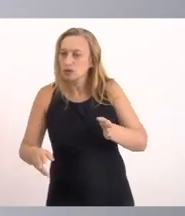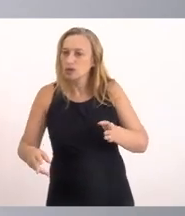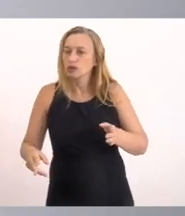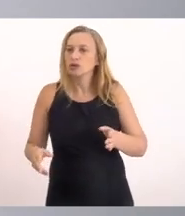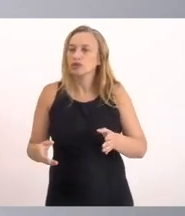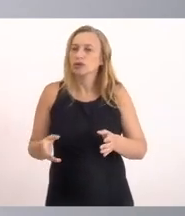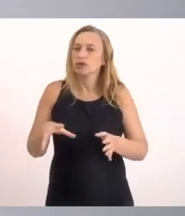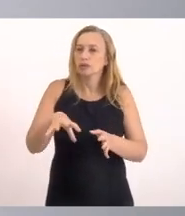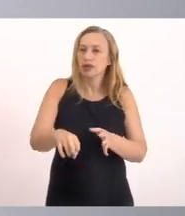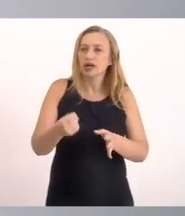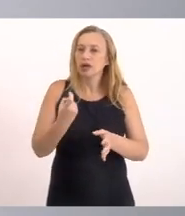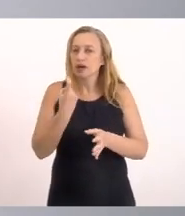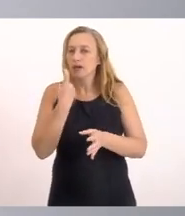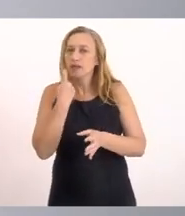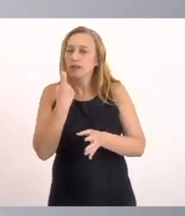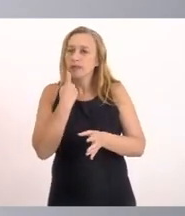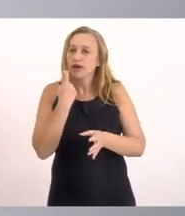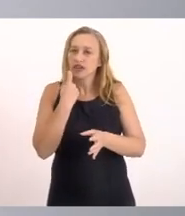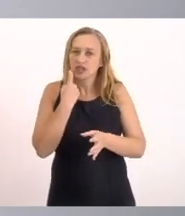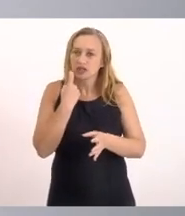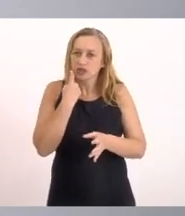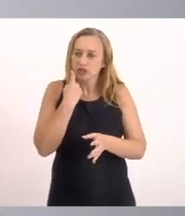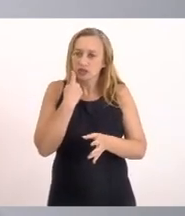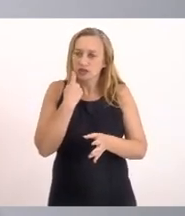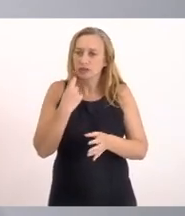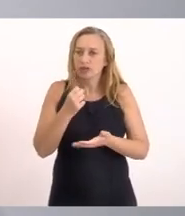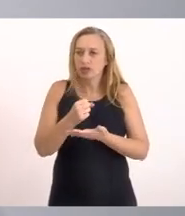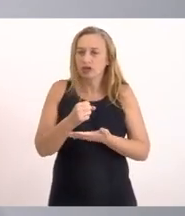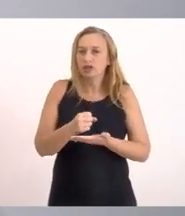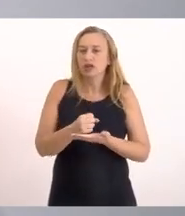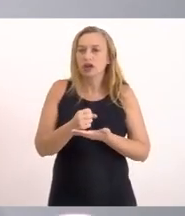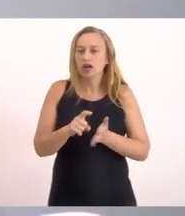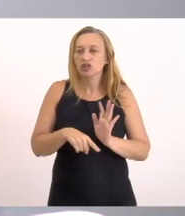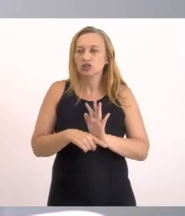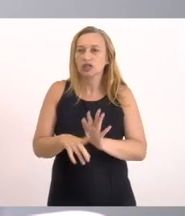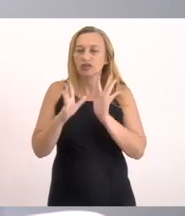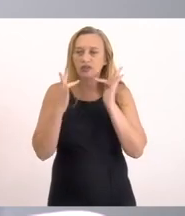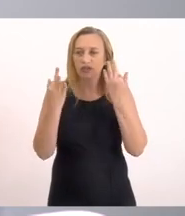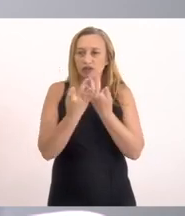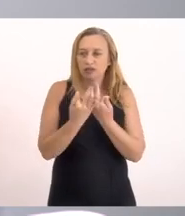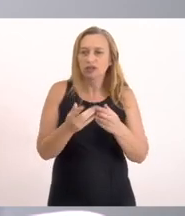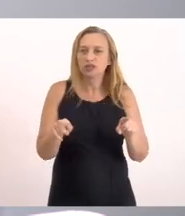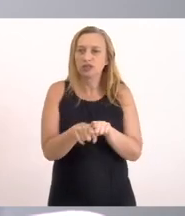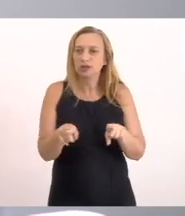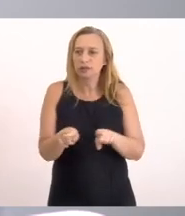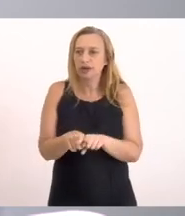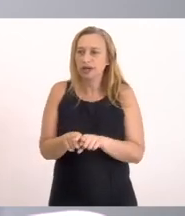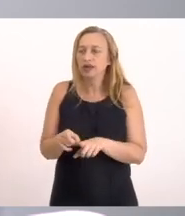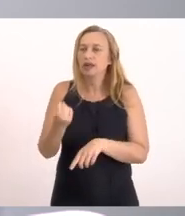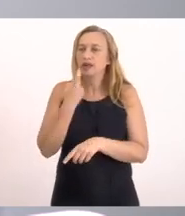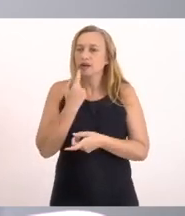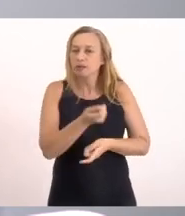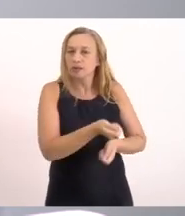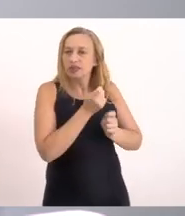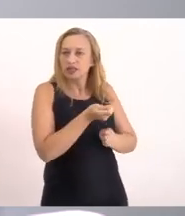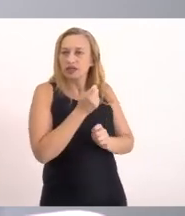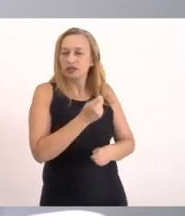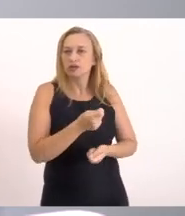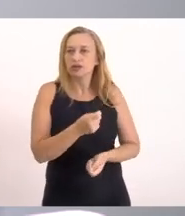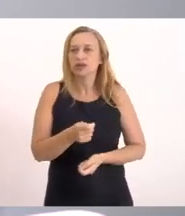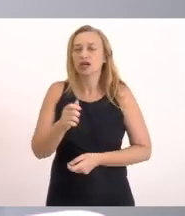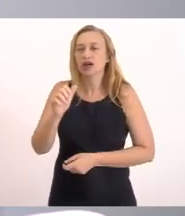sustento E de pescadores Que utilizam a lagoa Para fazer a pesca artesanal E a subsistência Da